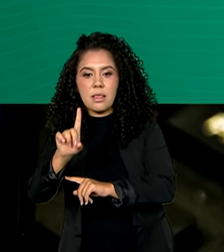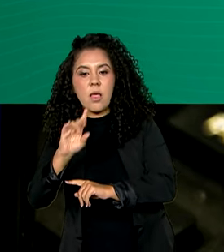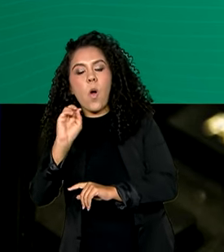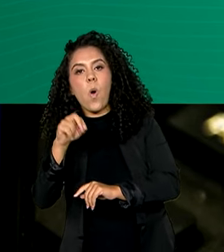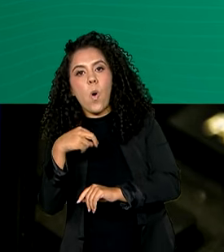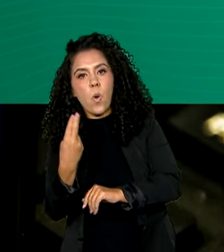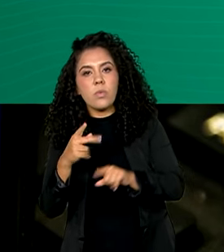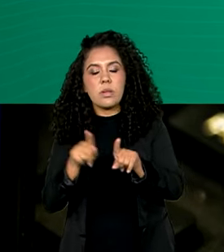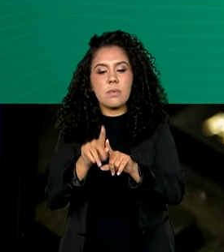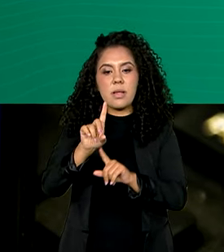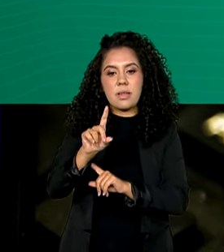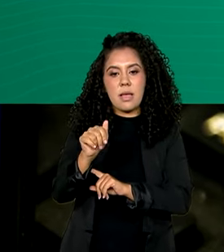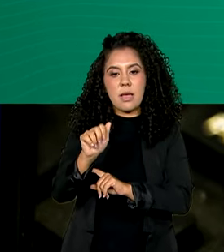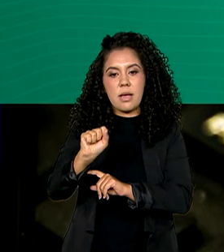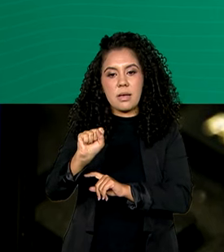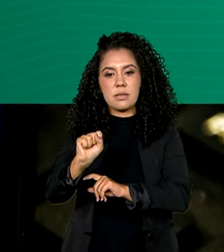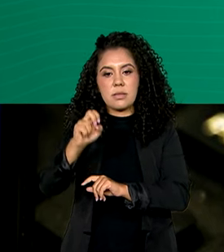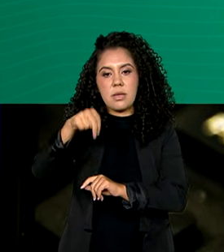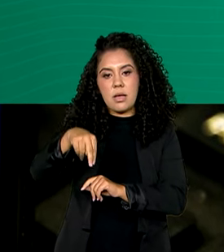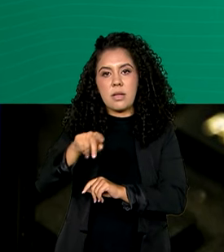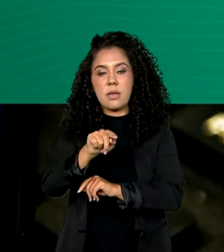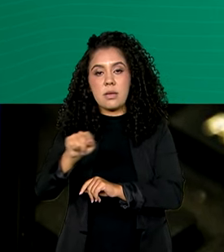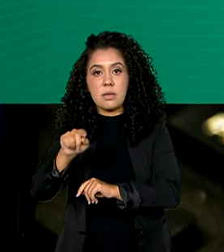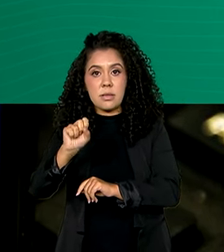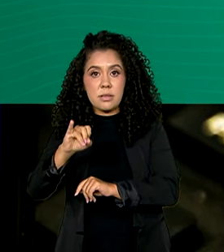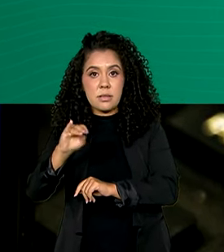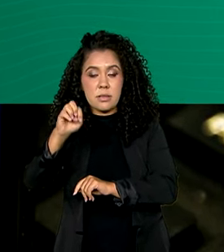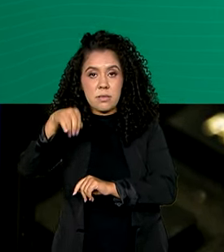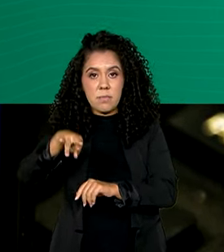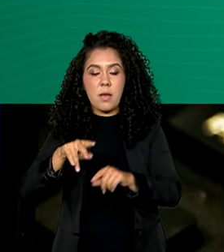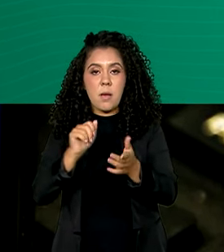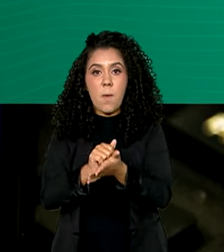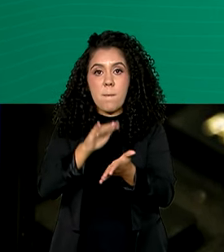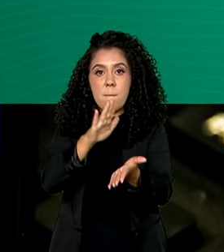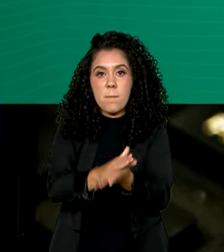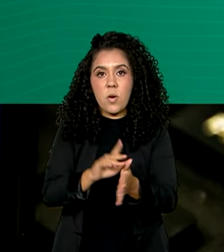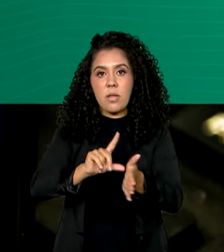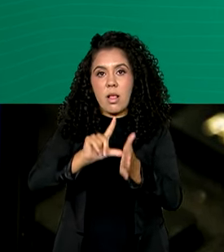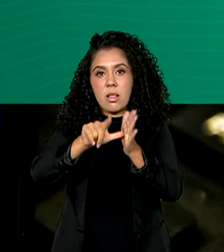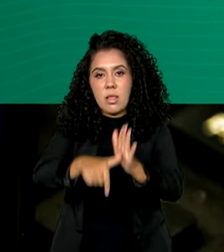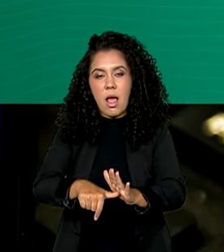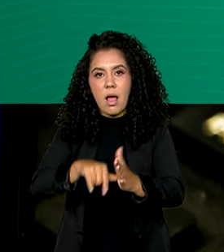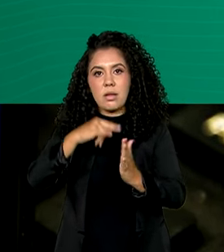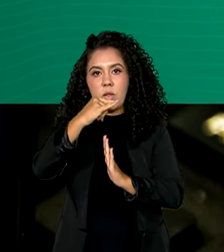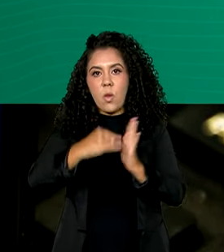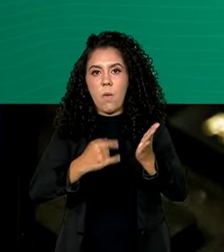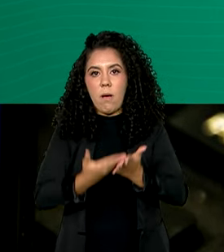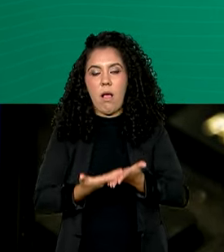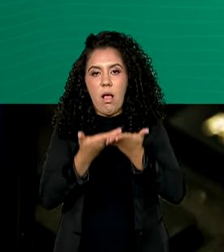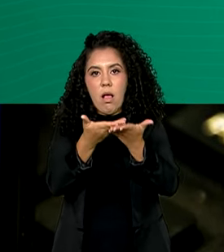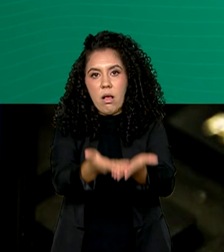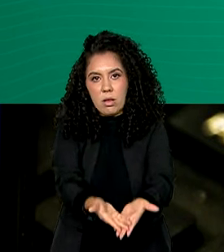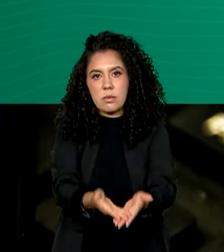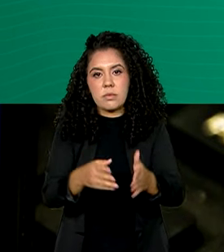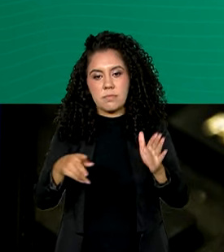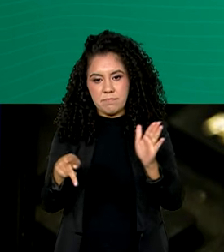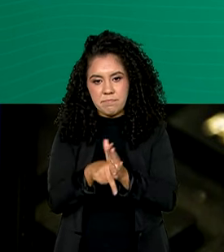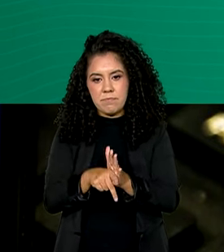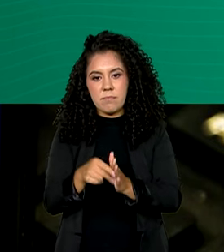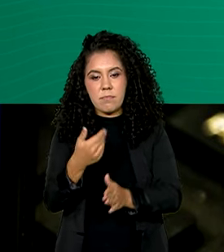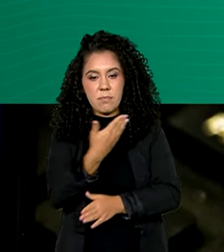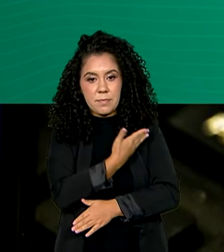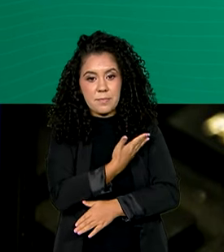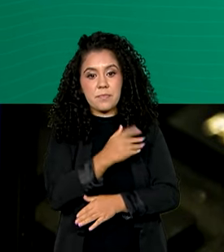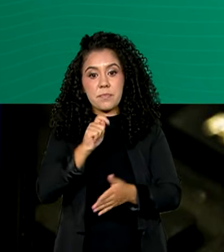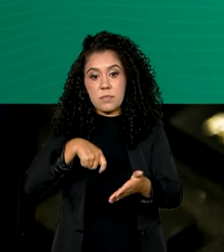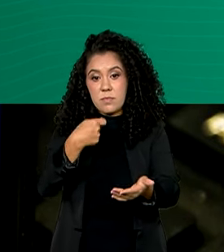DASN-CIMEI, para as multas por atraso na entrega das declarações do Simples Nacional. O